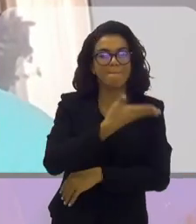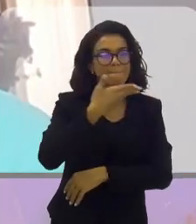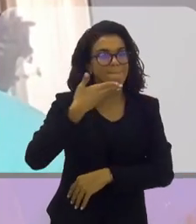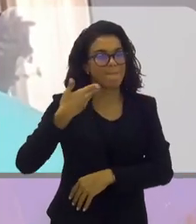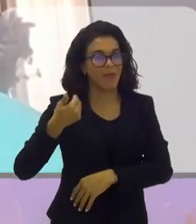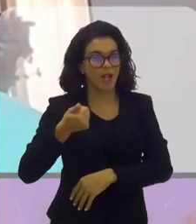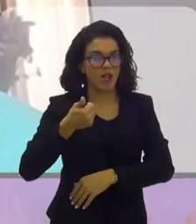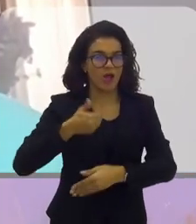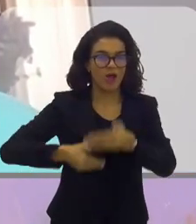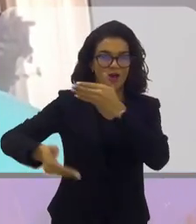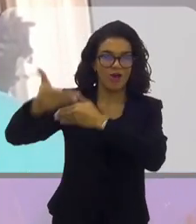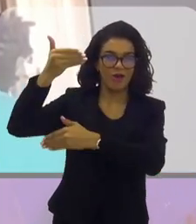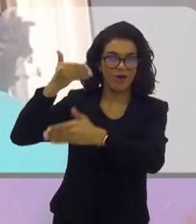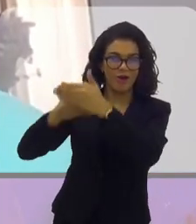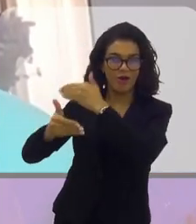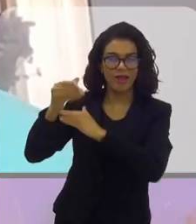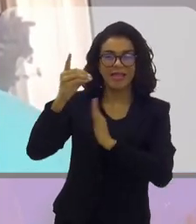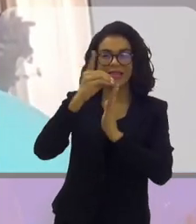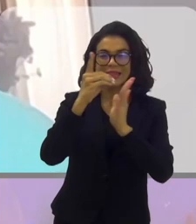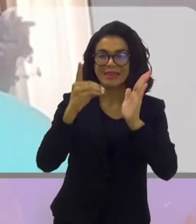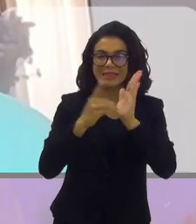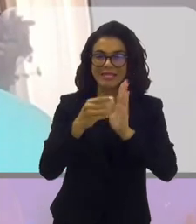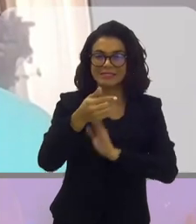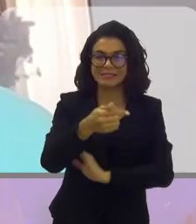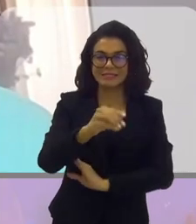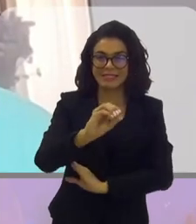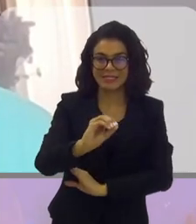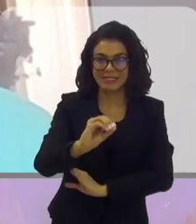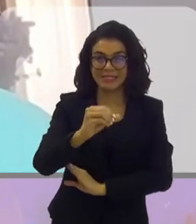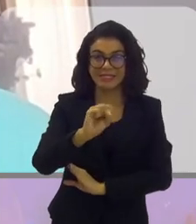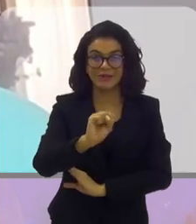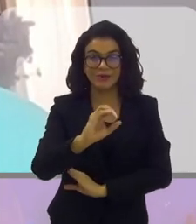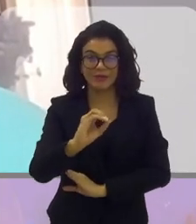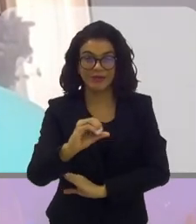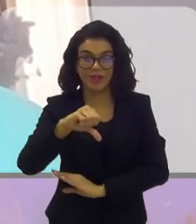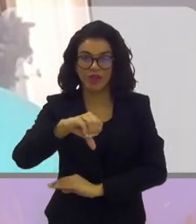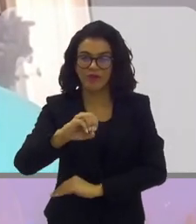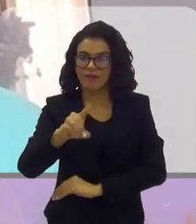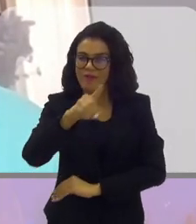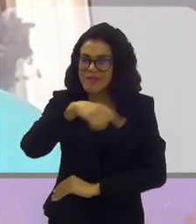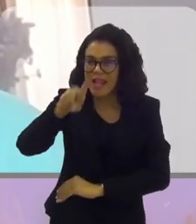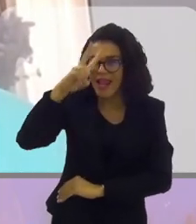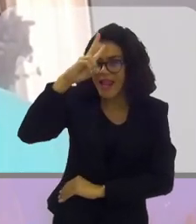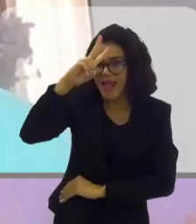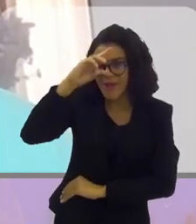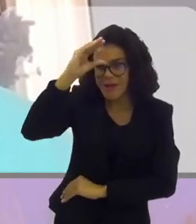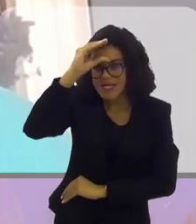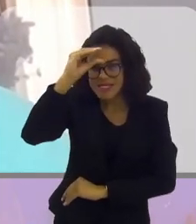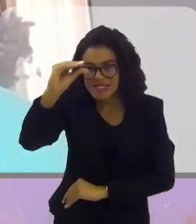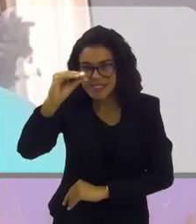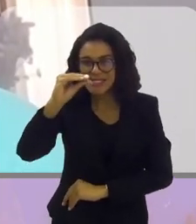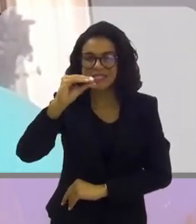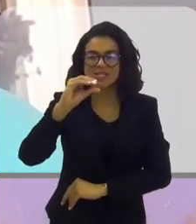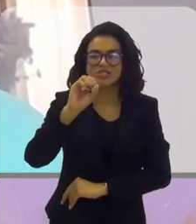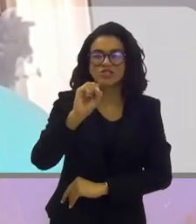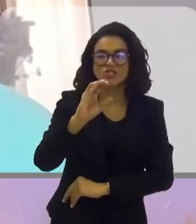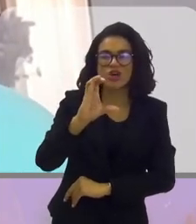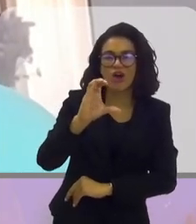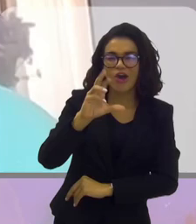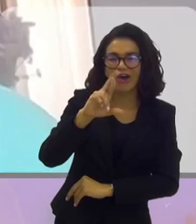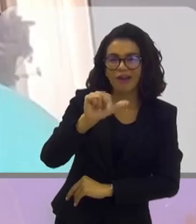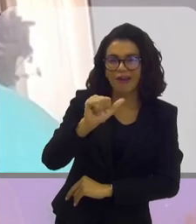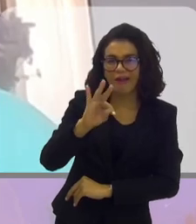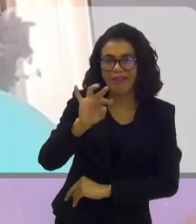do que eram na década de 70, 80 e 90. Quem lembra de ver Pelé, Garrincha, Zico, Sócrates,